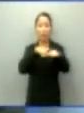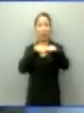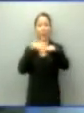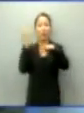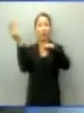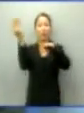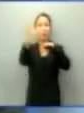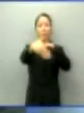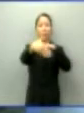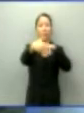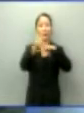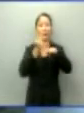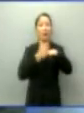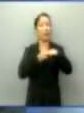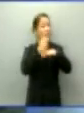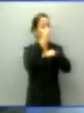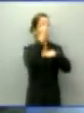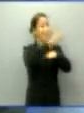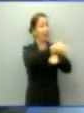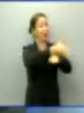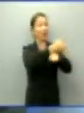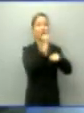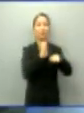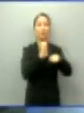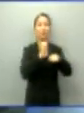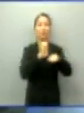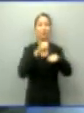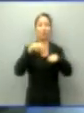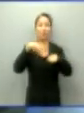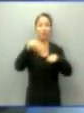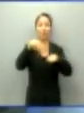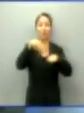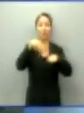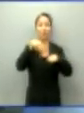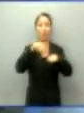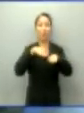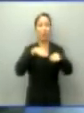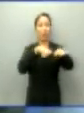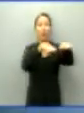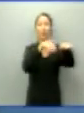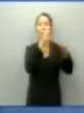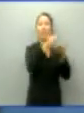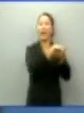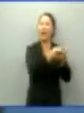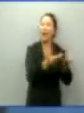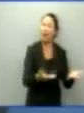posição sobre os pedágios nas rodovias estaduais que estão sendo implantadas no nosso estado?